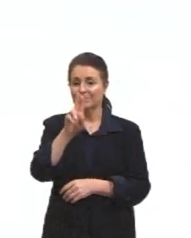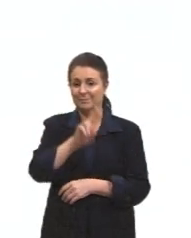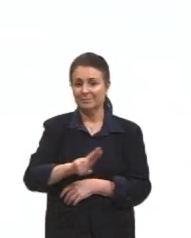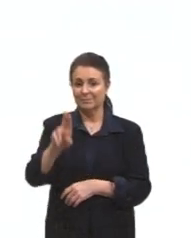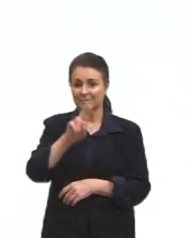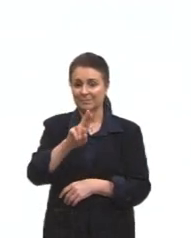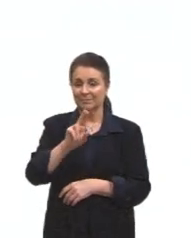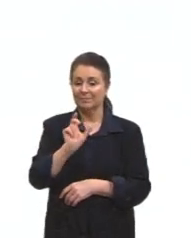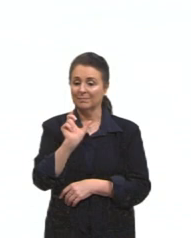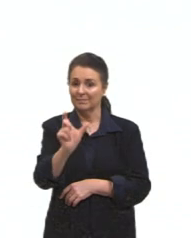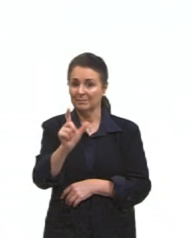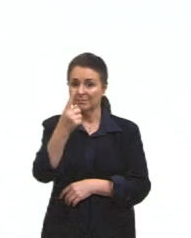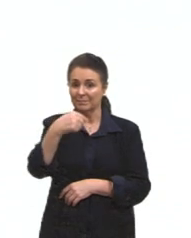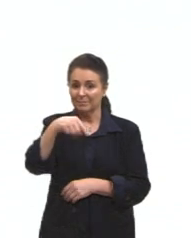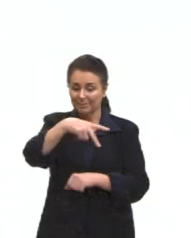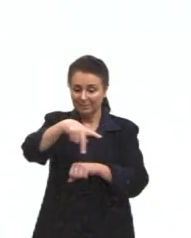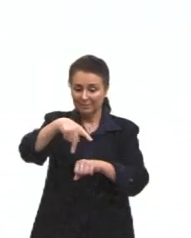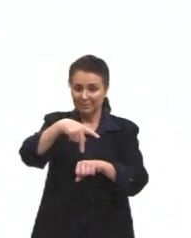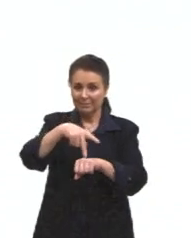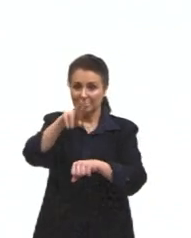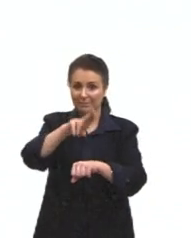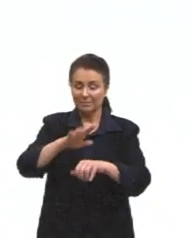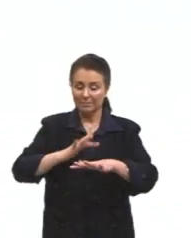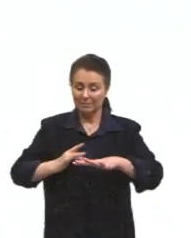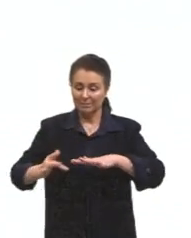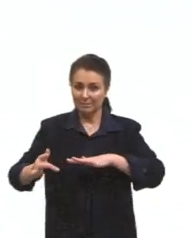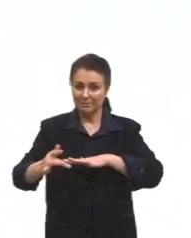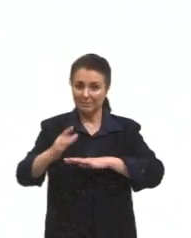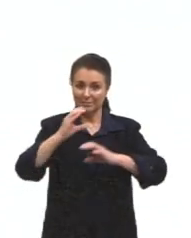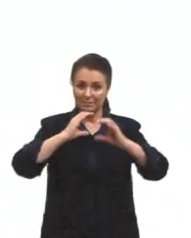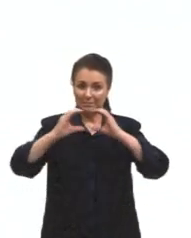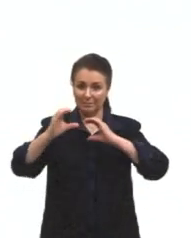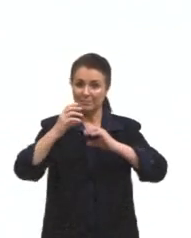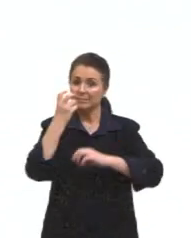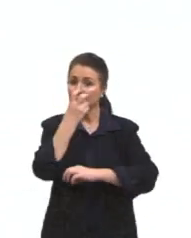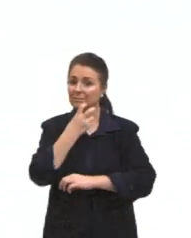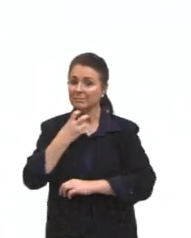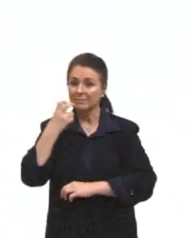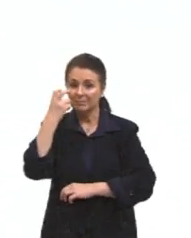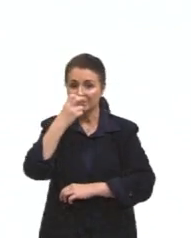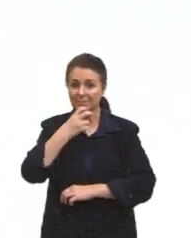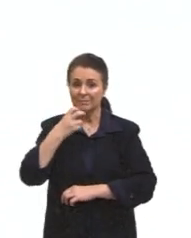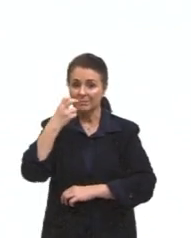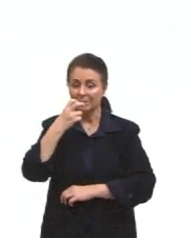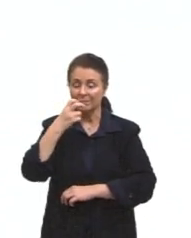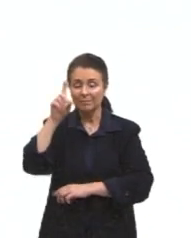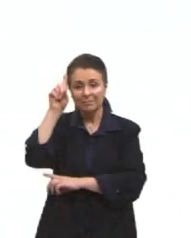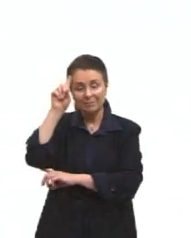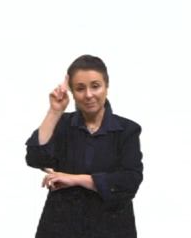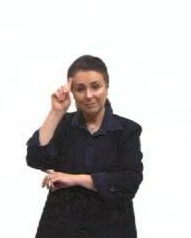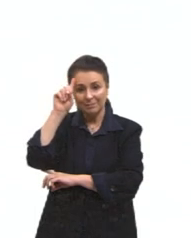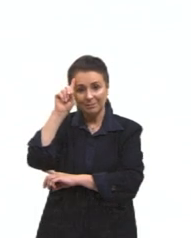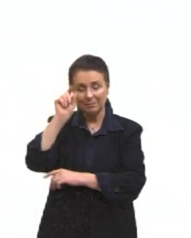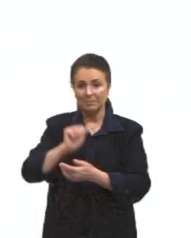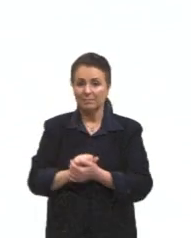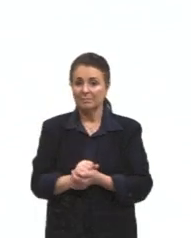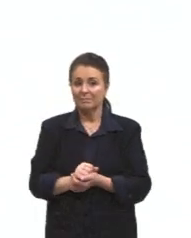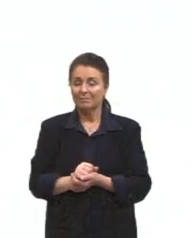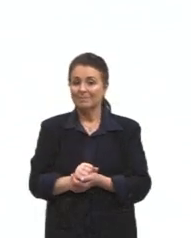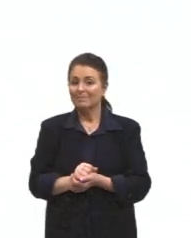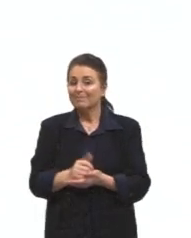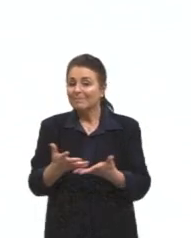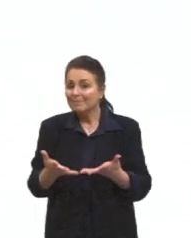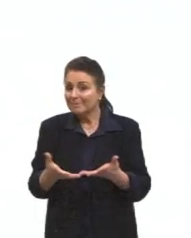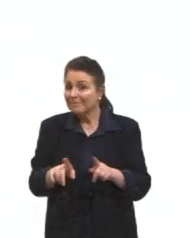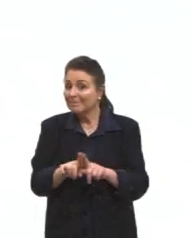estrangeirismos é mais comum nas redes sociais e na comunicação oral do dia a dia, prof. Não sendo muito bem visto